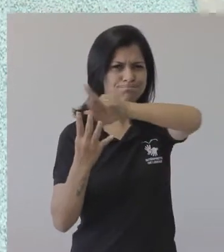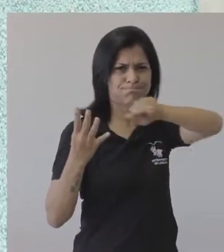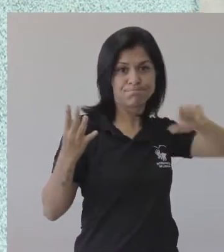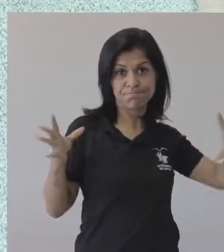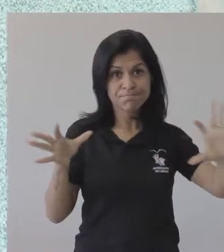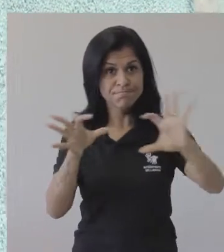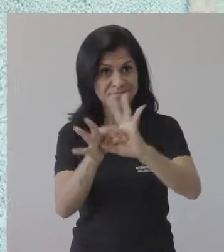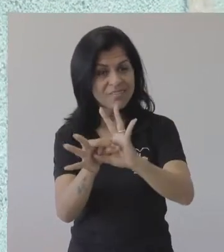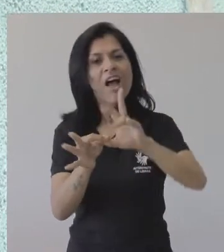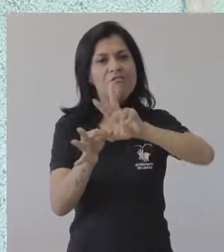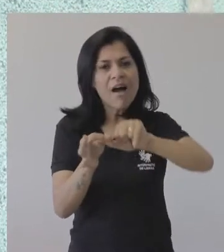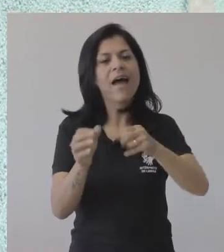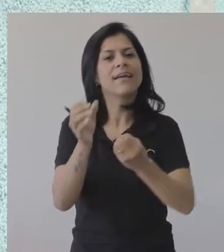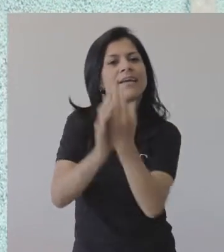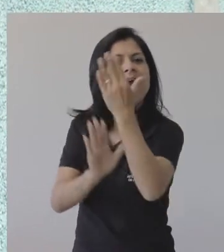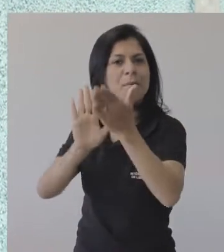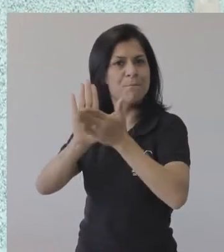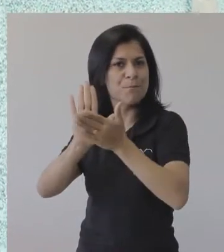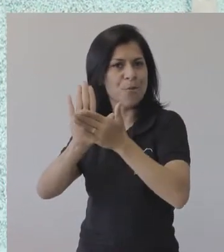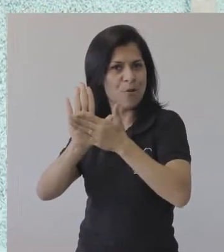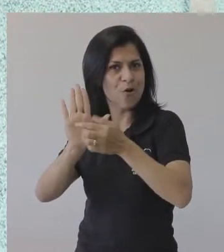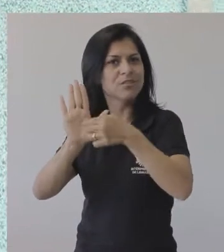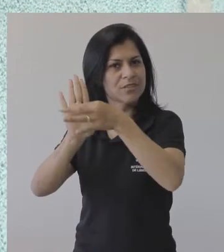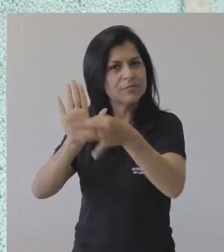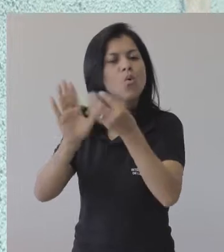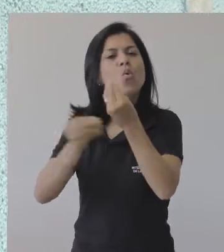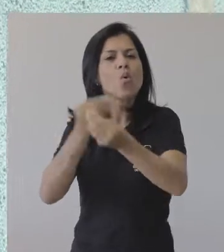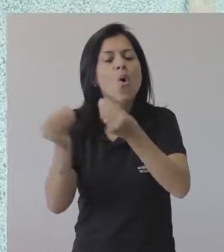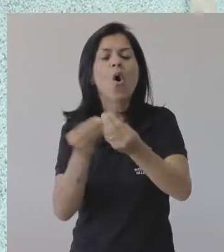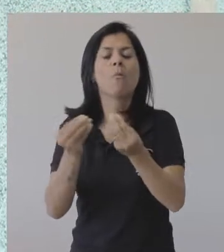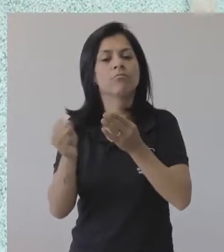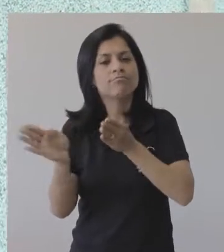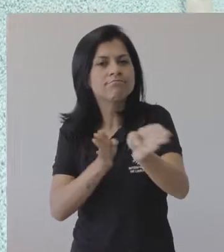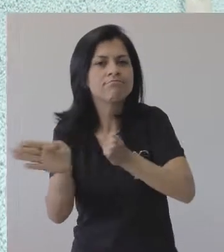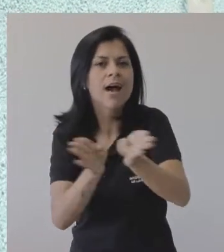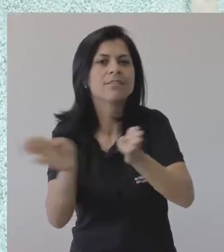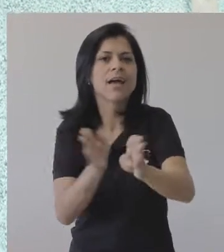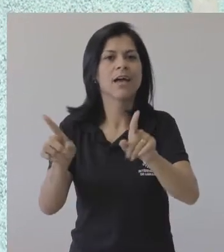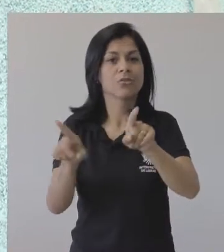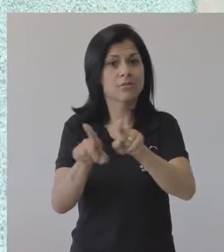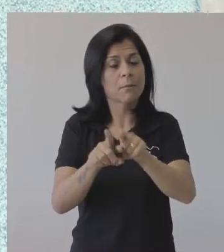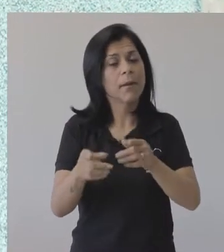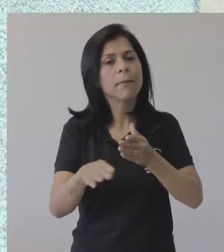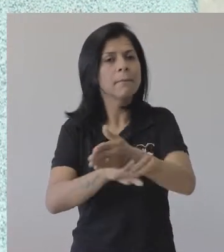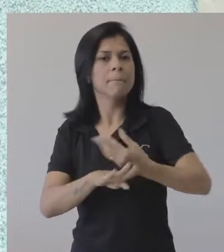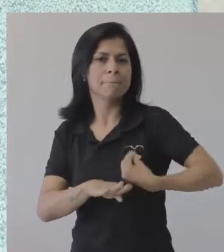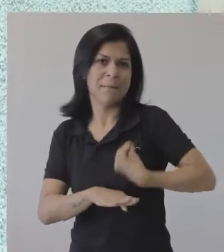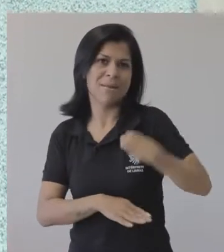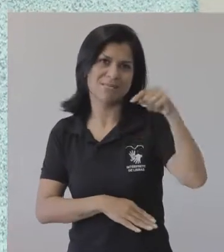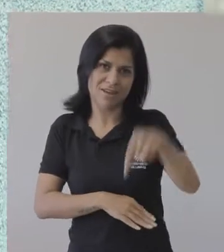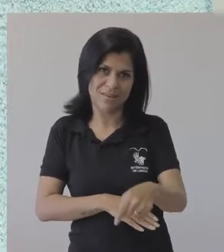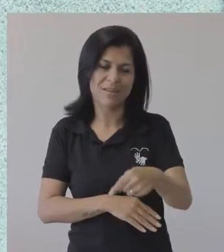possa formular propostas que qualifiquem as formas de acesso e de permanência para esses sujeitos.